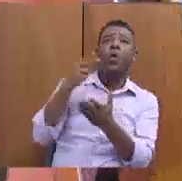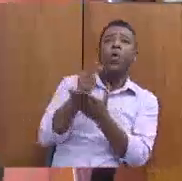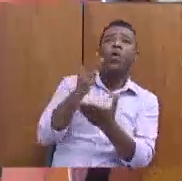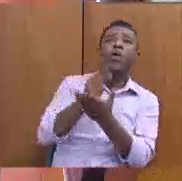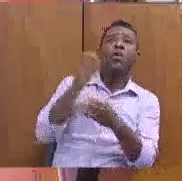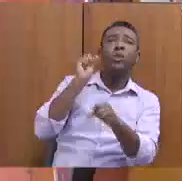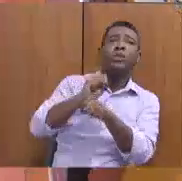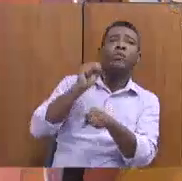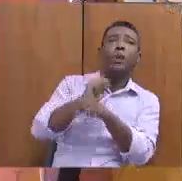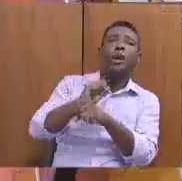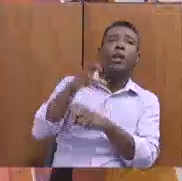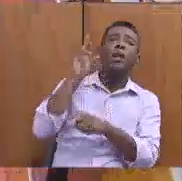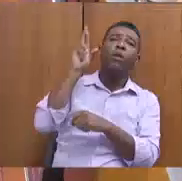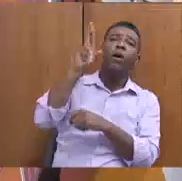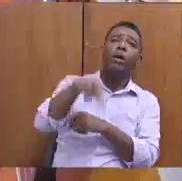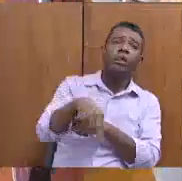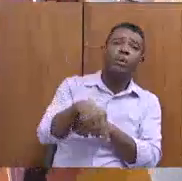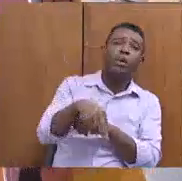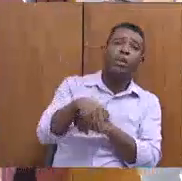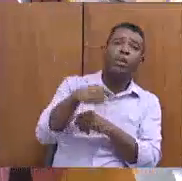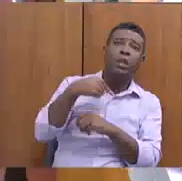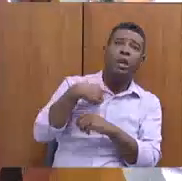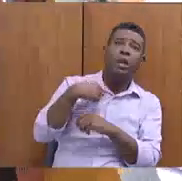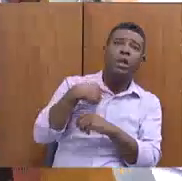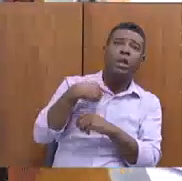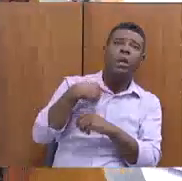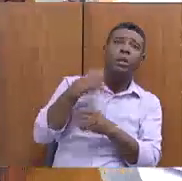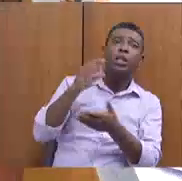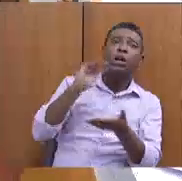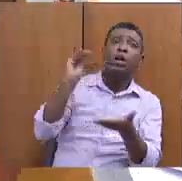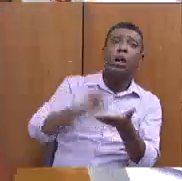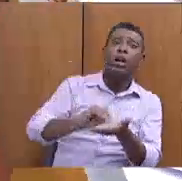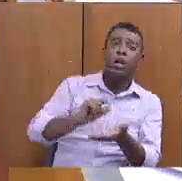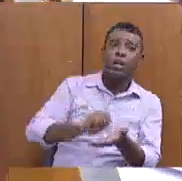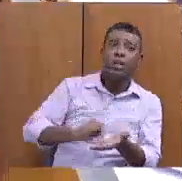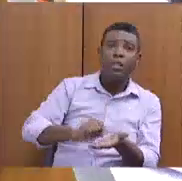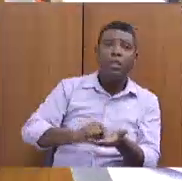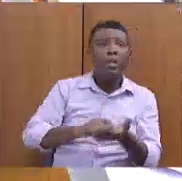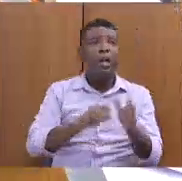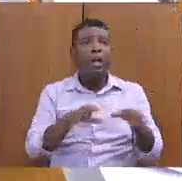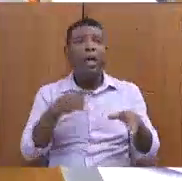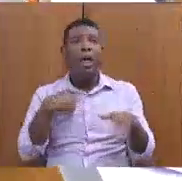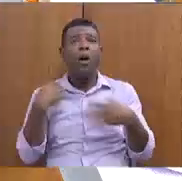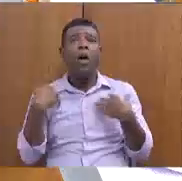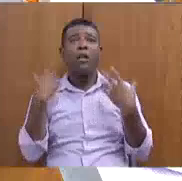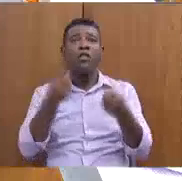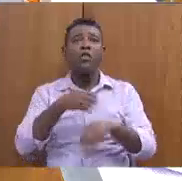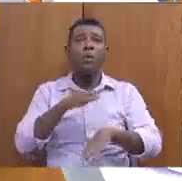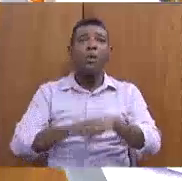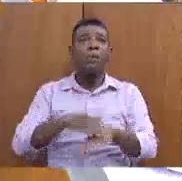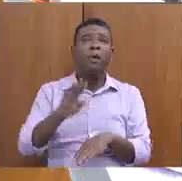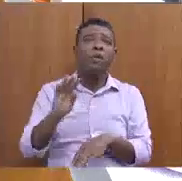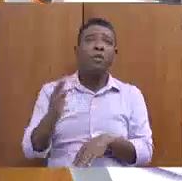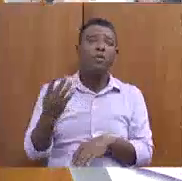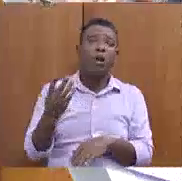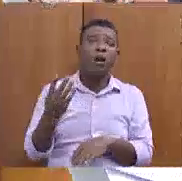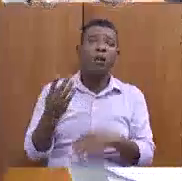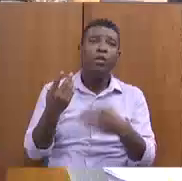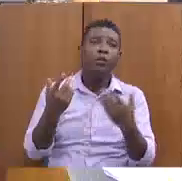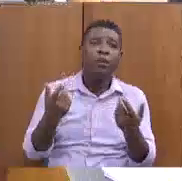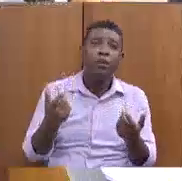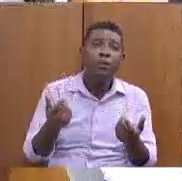resposta. Deixa eu registrar. E eu assumi mais quatro, onde eu vou continuar cobrando,